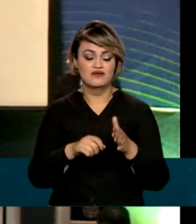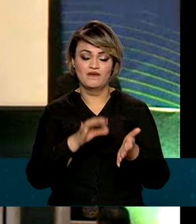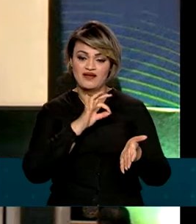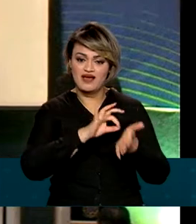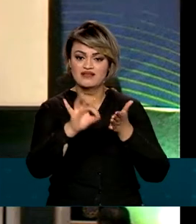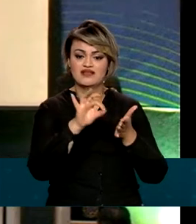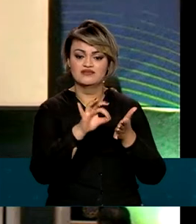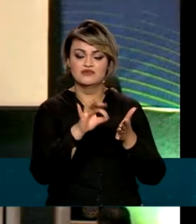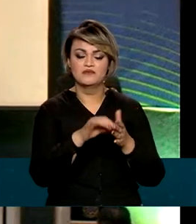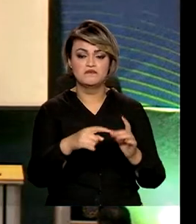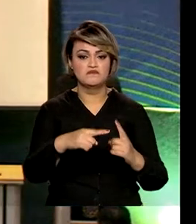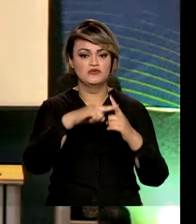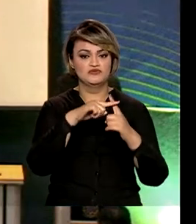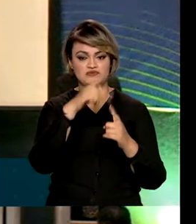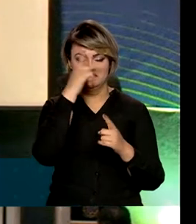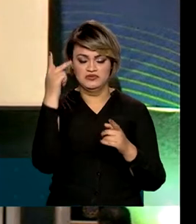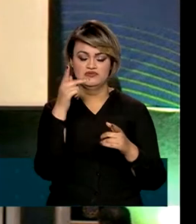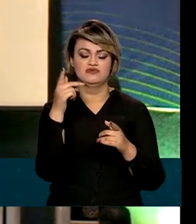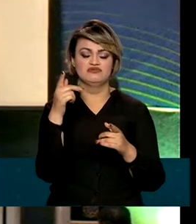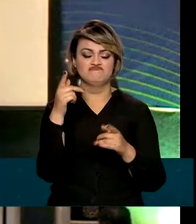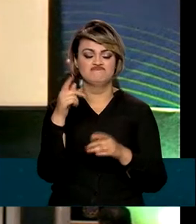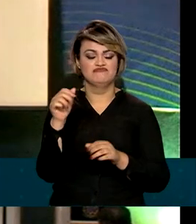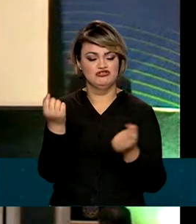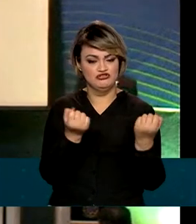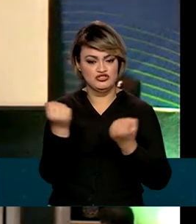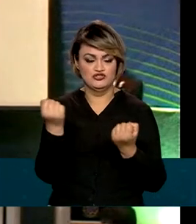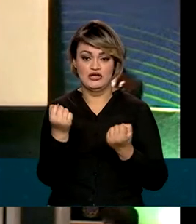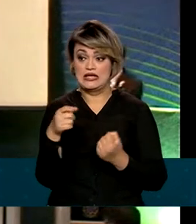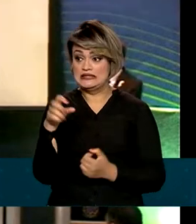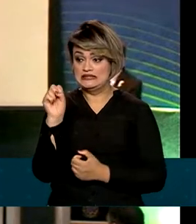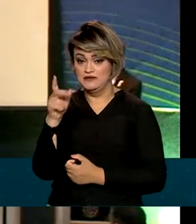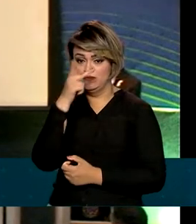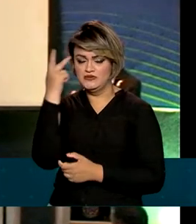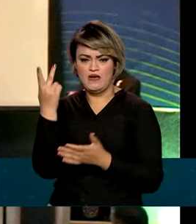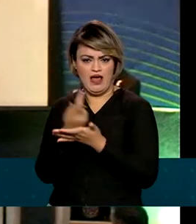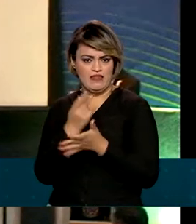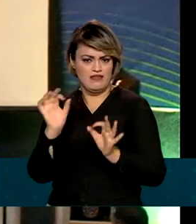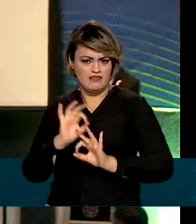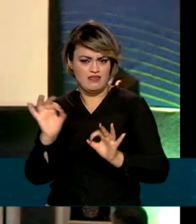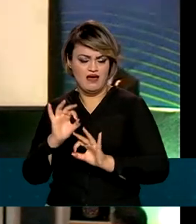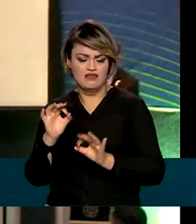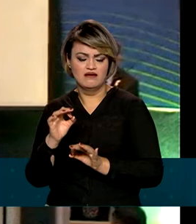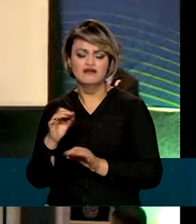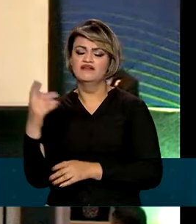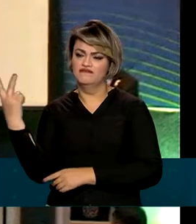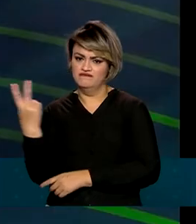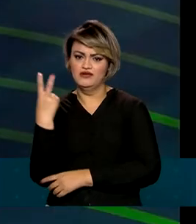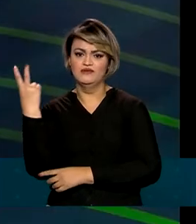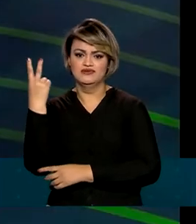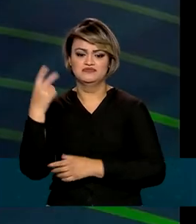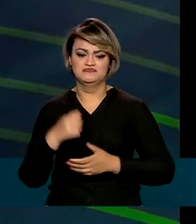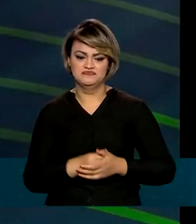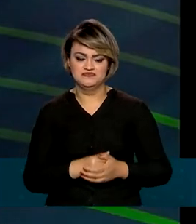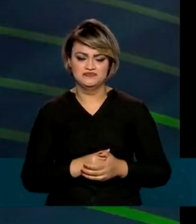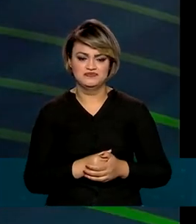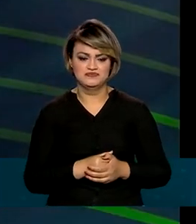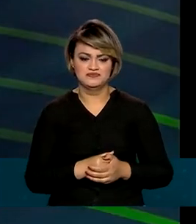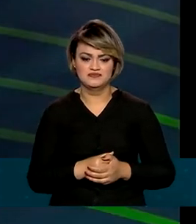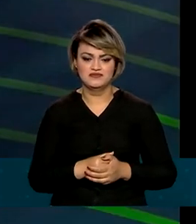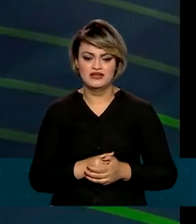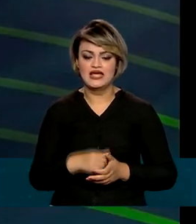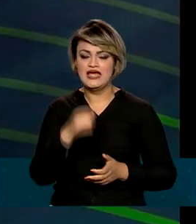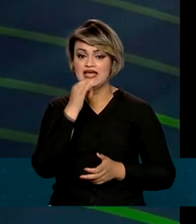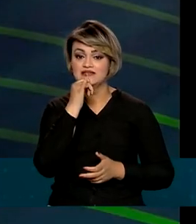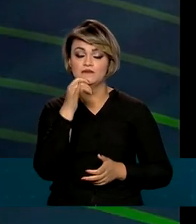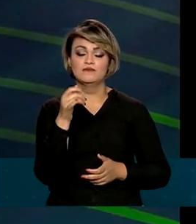Positivo de Condutores, que vai valorizar aqueles motoristas que não cometeram infrações no trânsito. A gente trabalha muito num